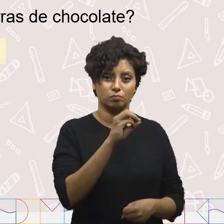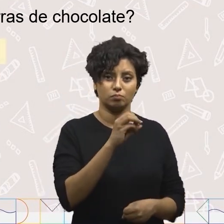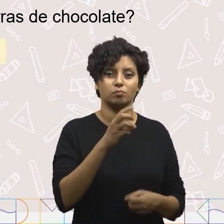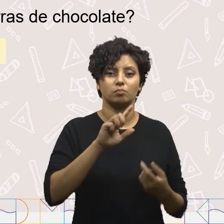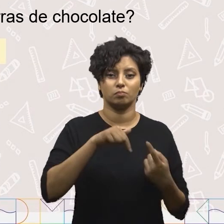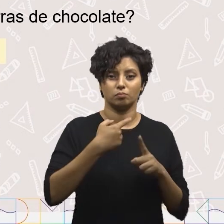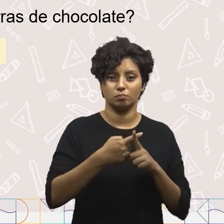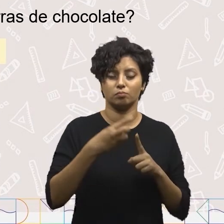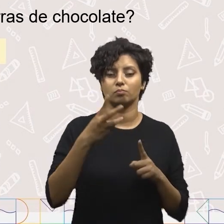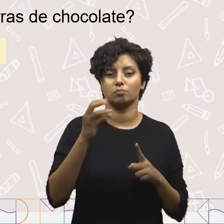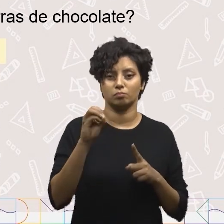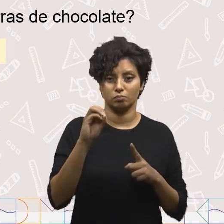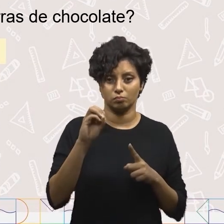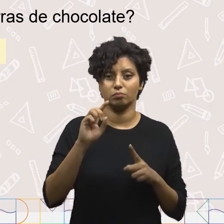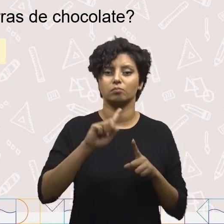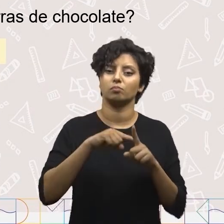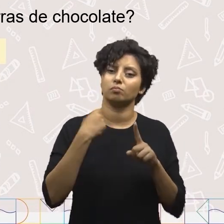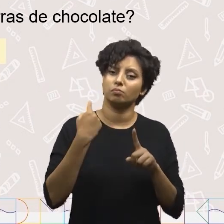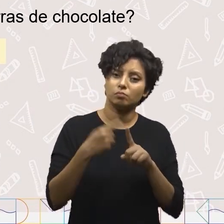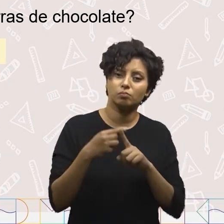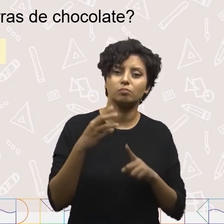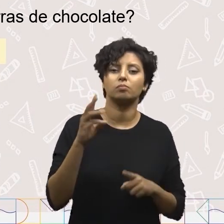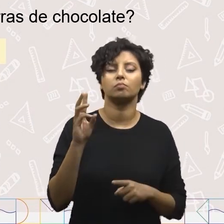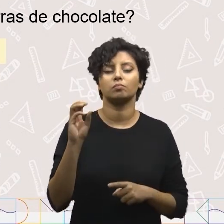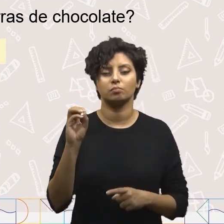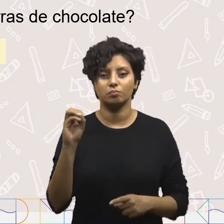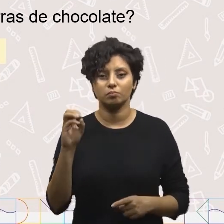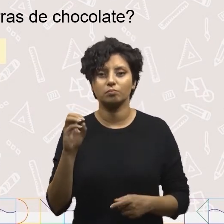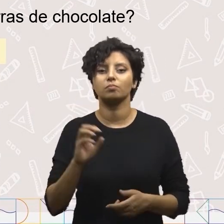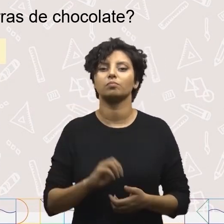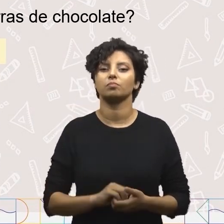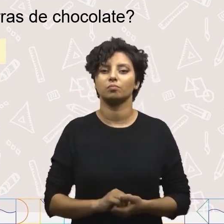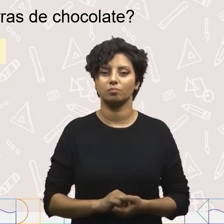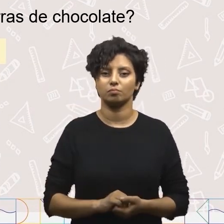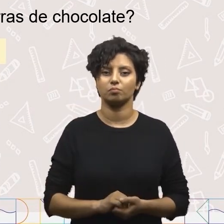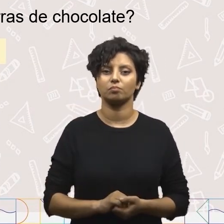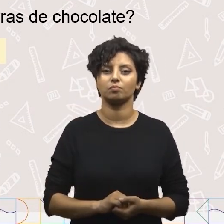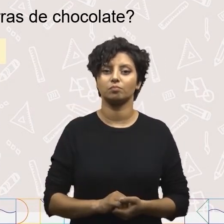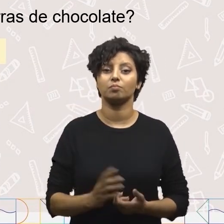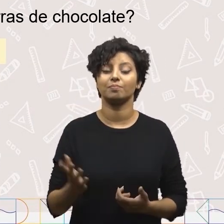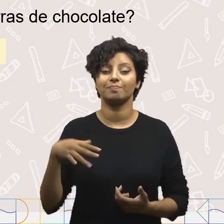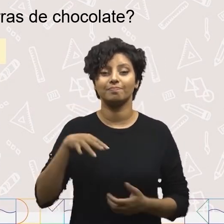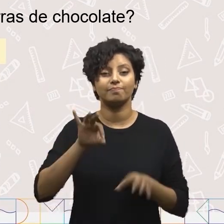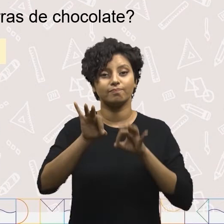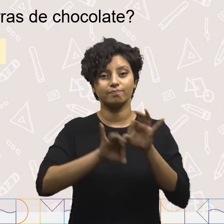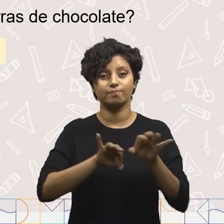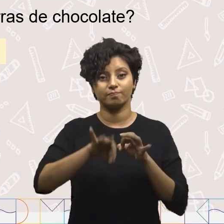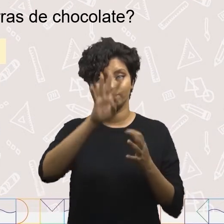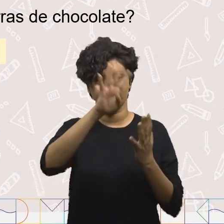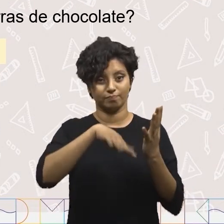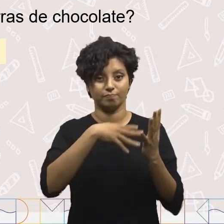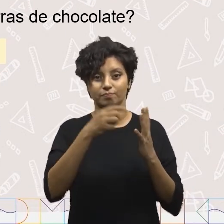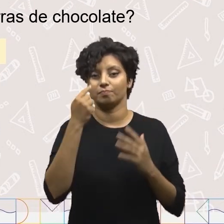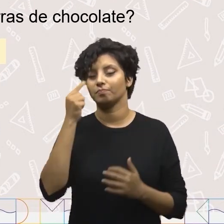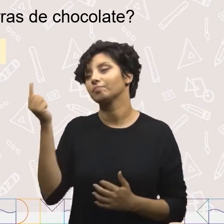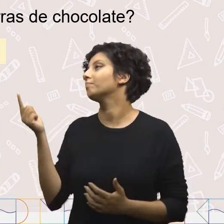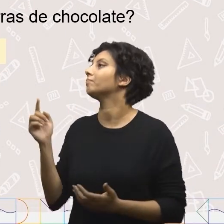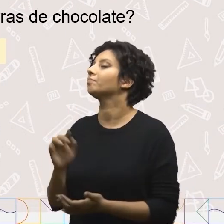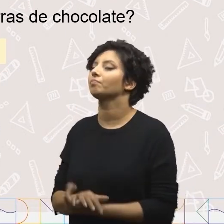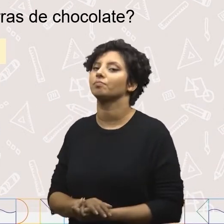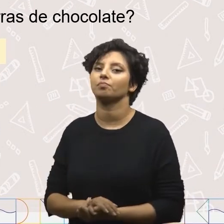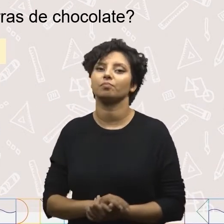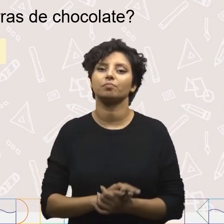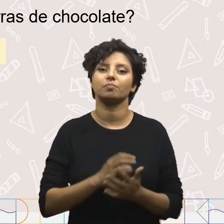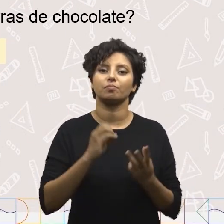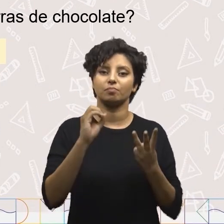gramas, mais 300 gramas e mais 300 gramas. Vamos armar essa conta ao lado? Vai